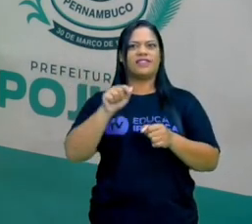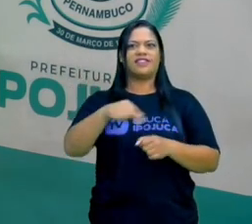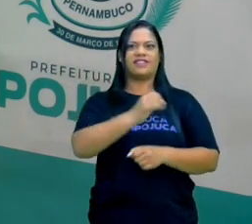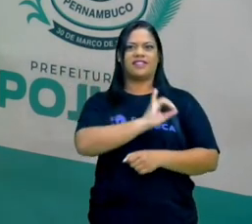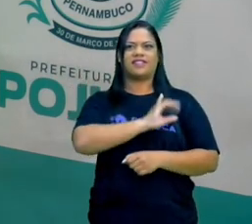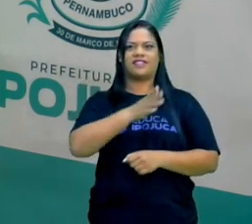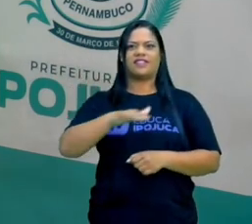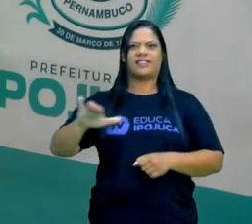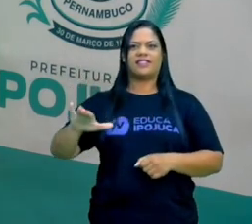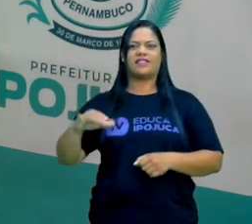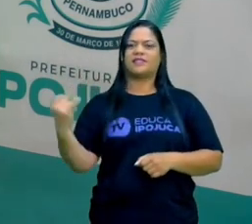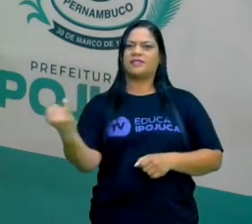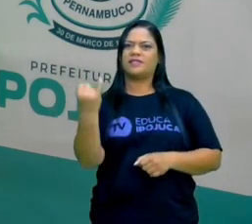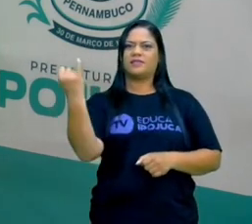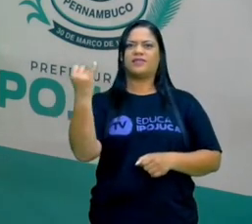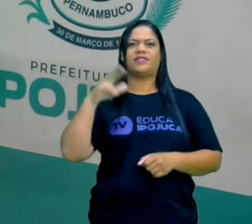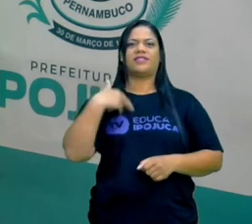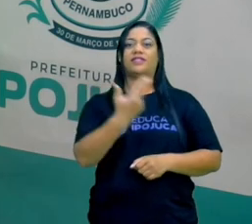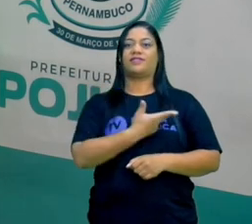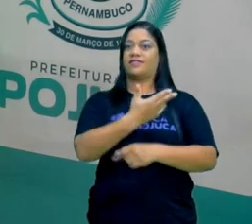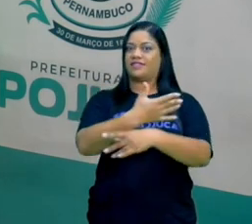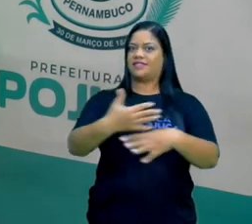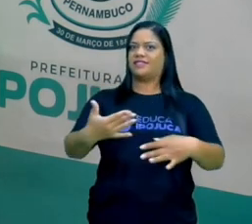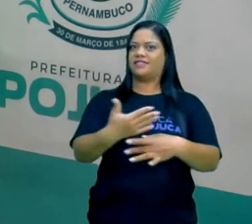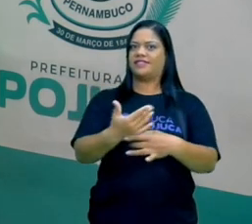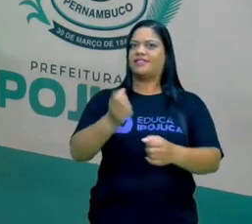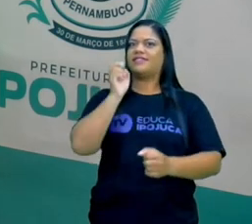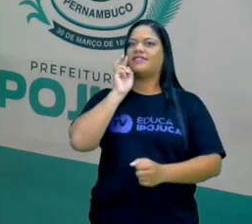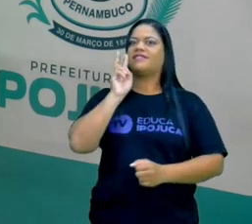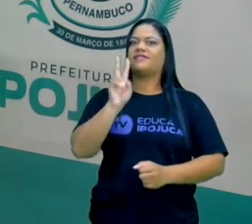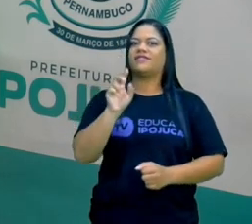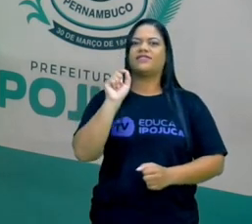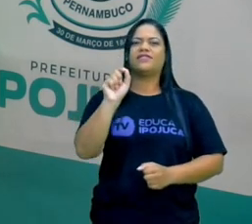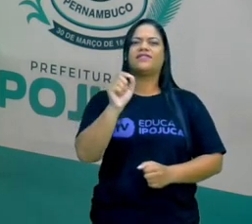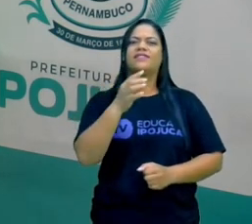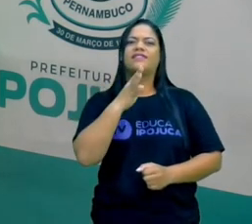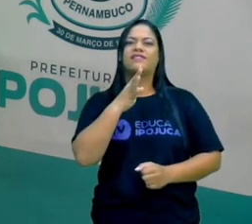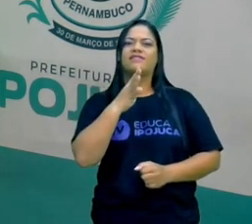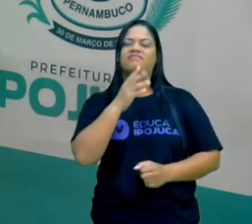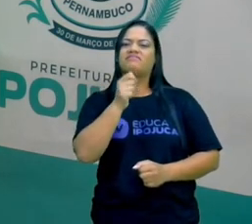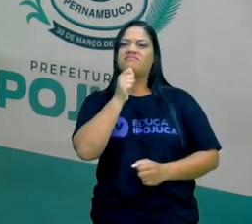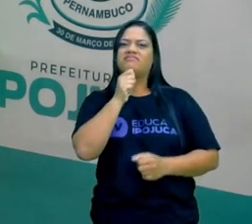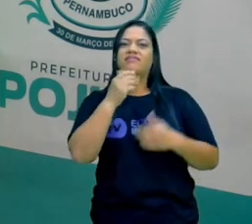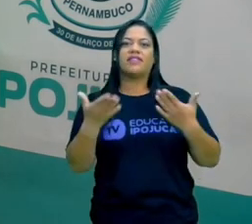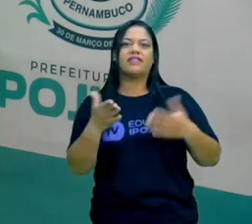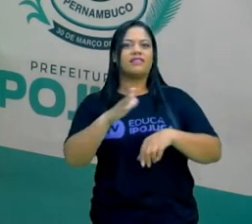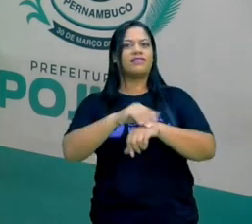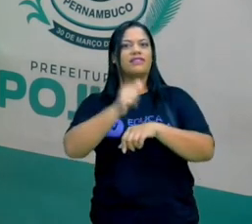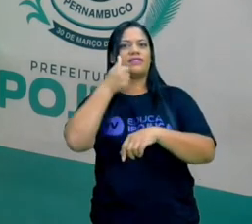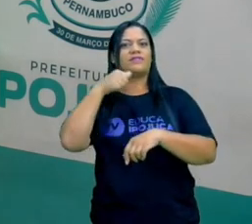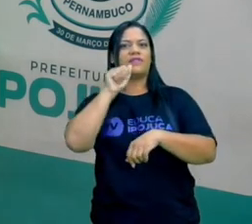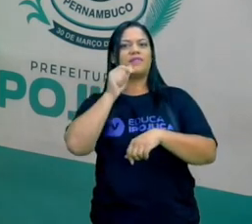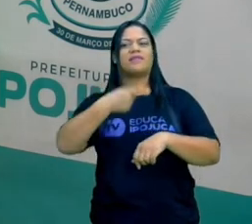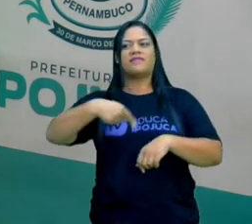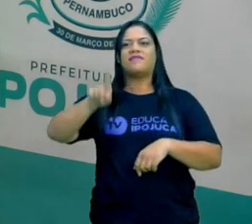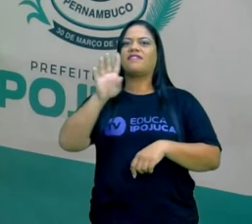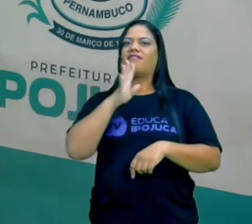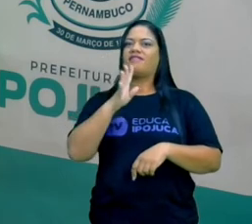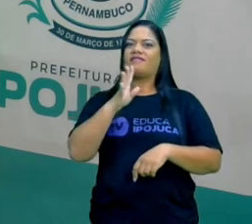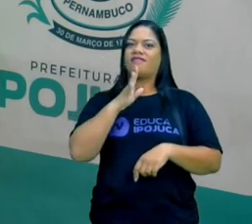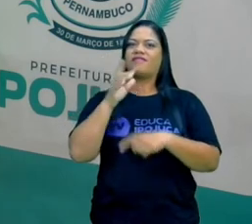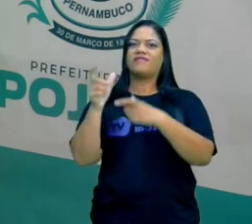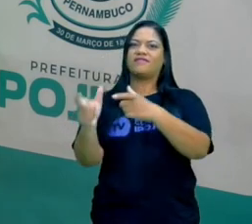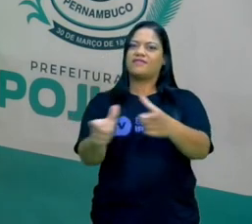conheceu o que tem de importante na nossa cidade? Veja o que você ainda não conheceu. Chame sua mãe e vá visitar. Vá